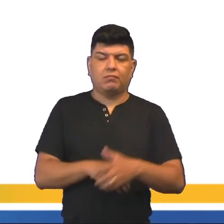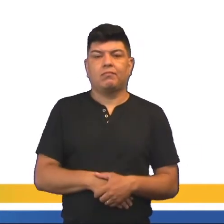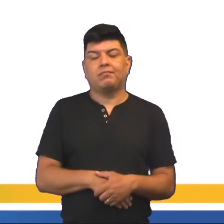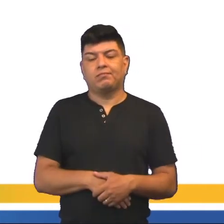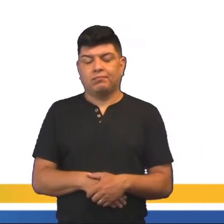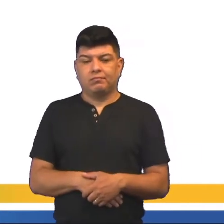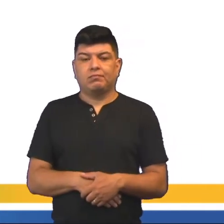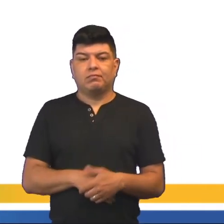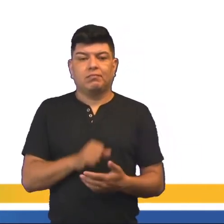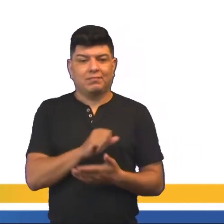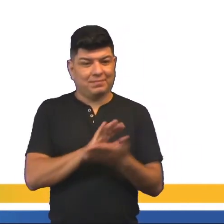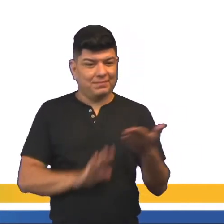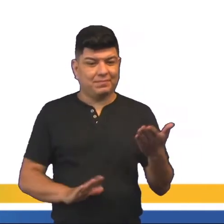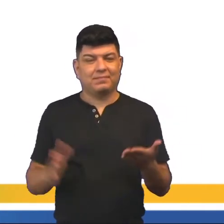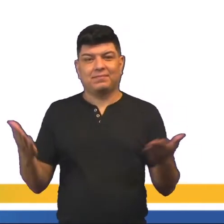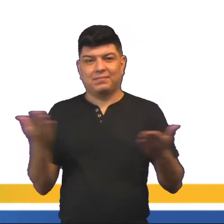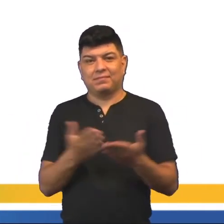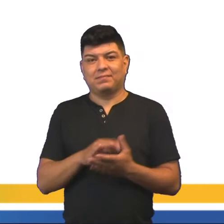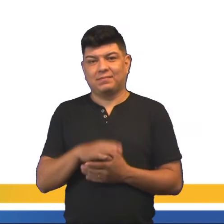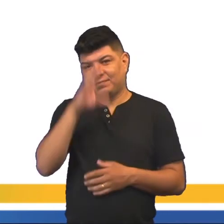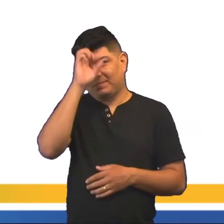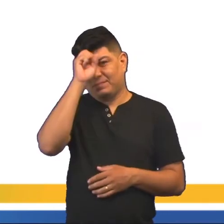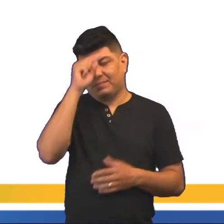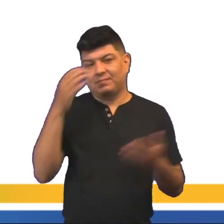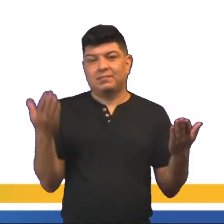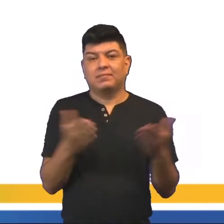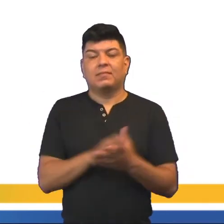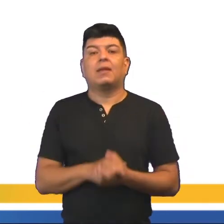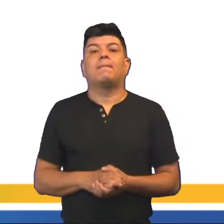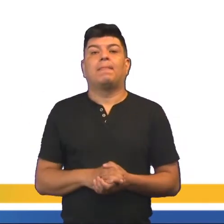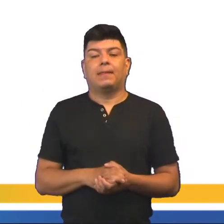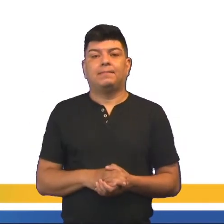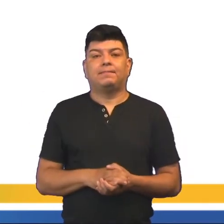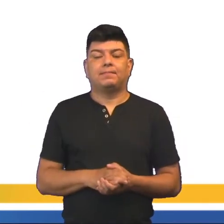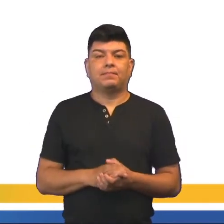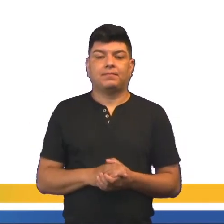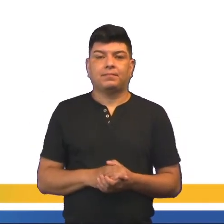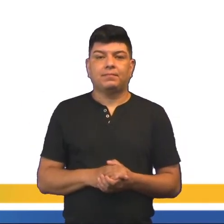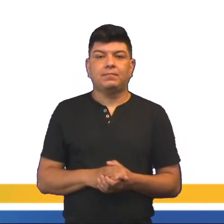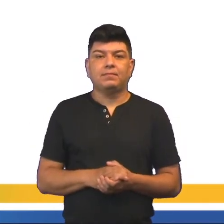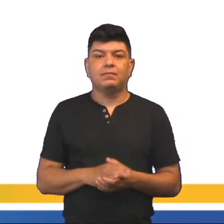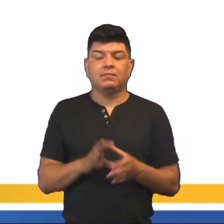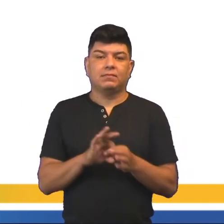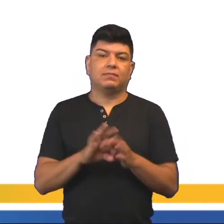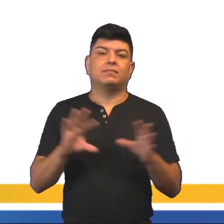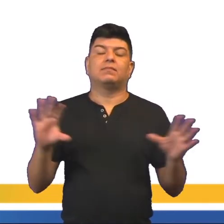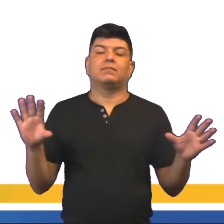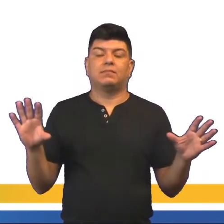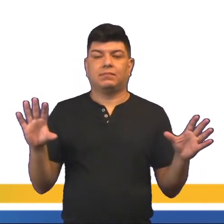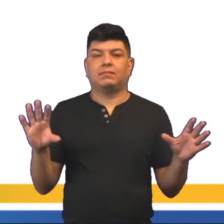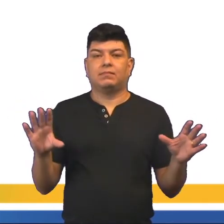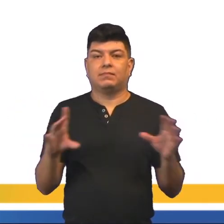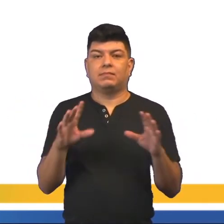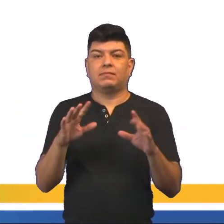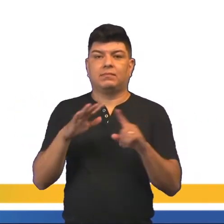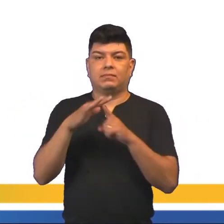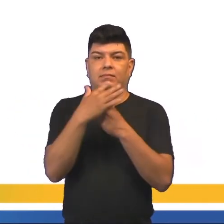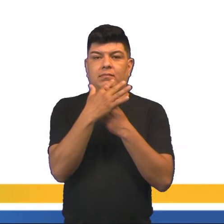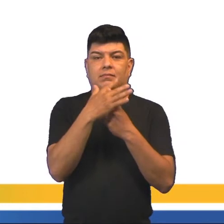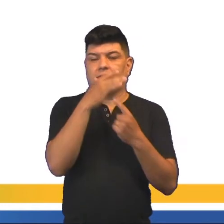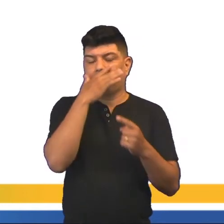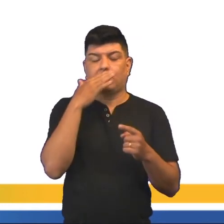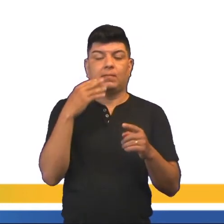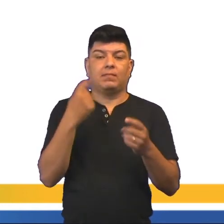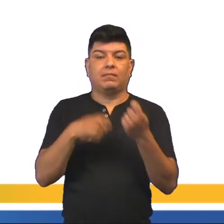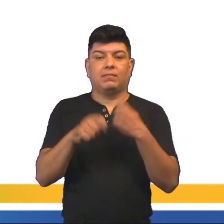Vamos exercitar um pouco do que nós aprendemos na aula de hoje. O liberalismo e o socialismo são